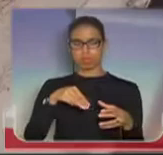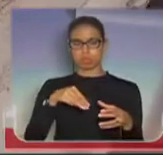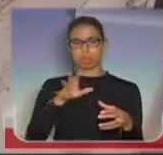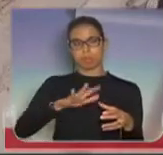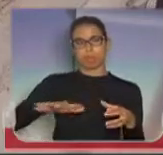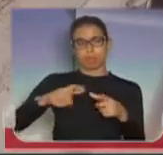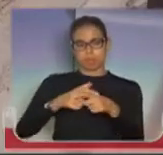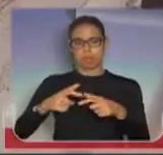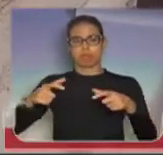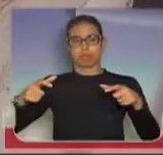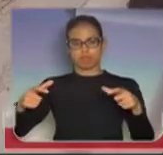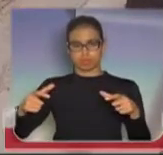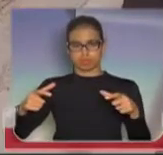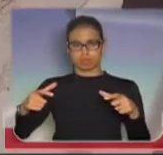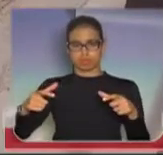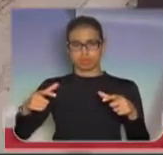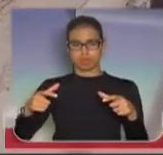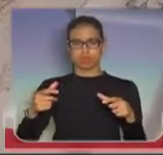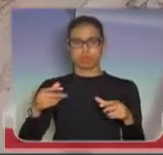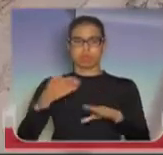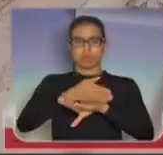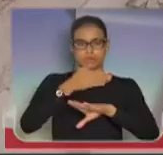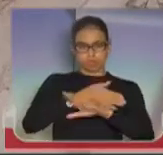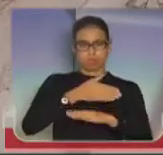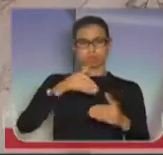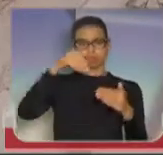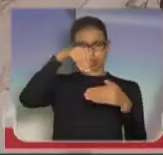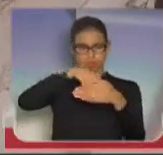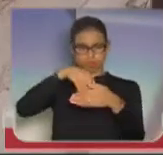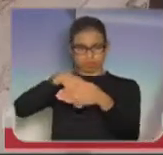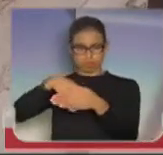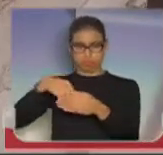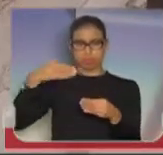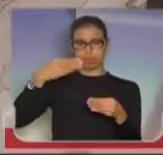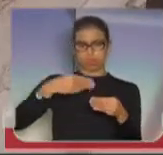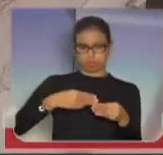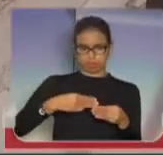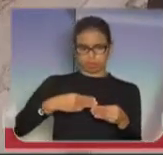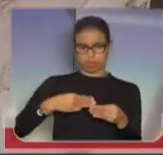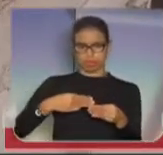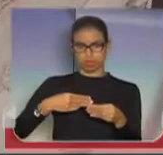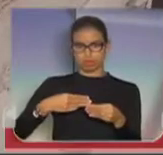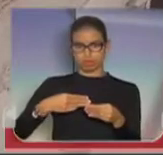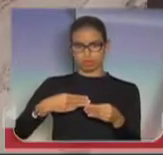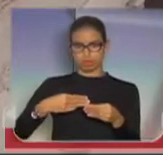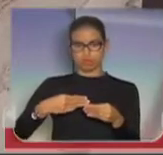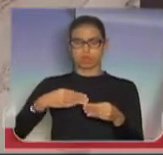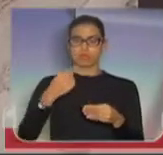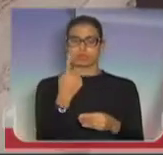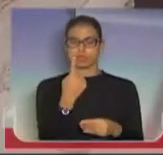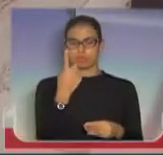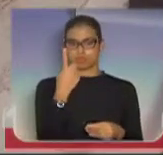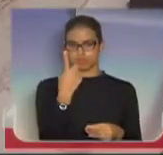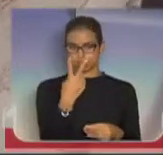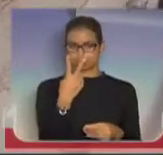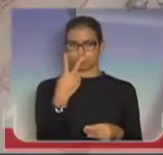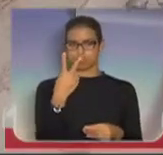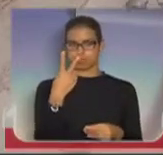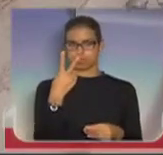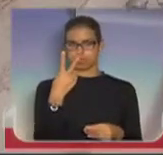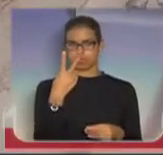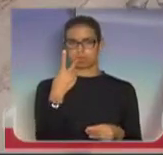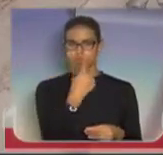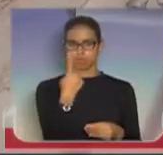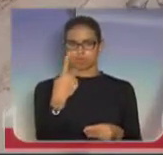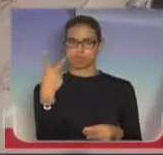candidatos agora nas últimas eleições municipais, sendo que desses candidatos, 112 policiais militares foram